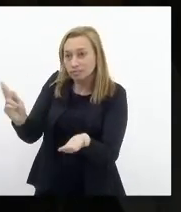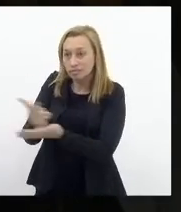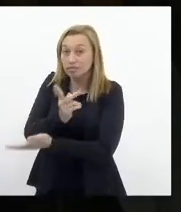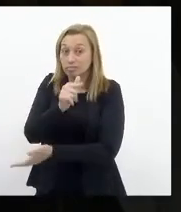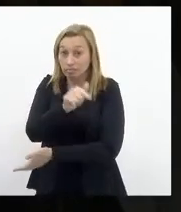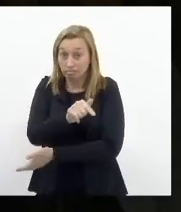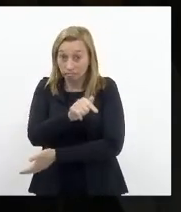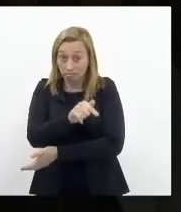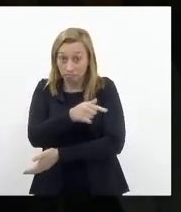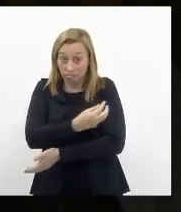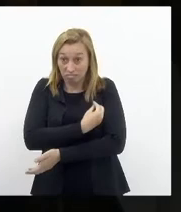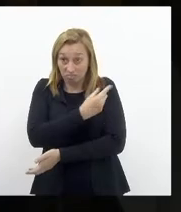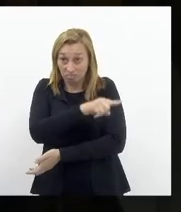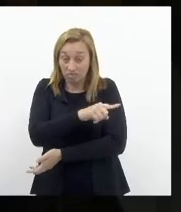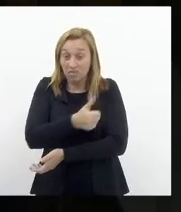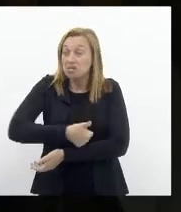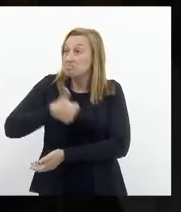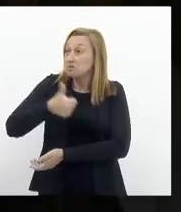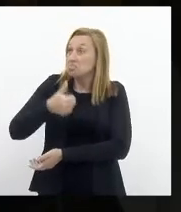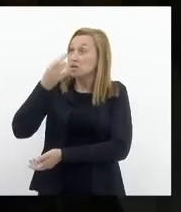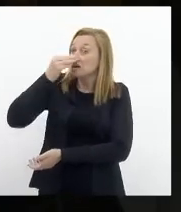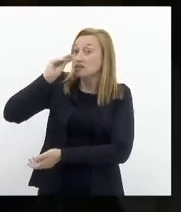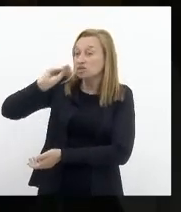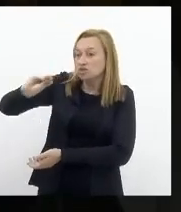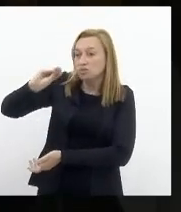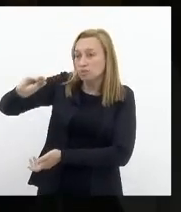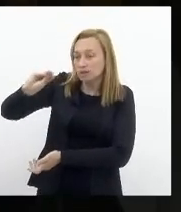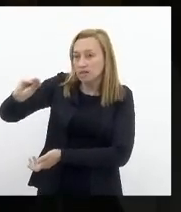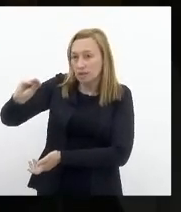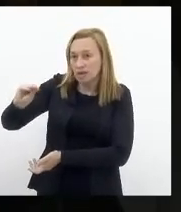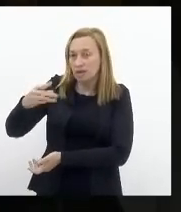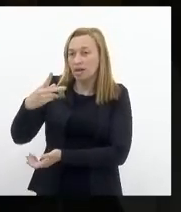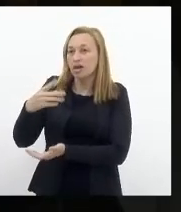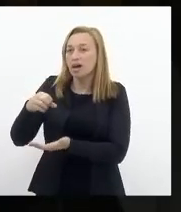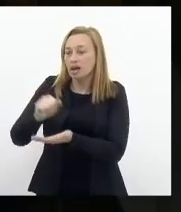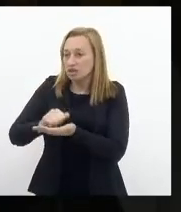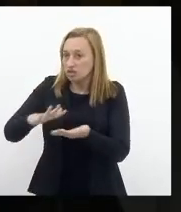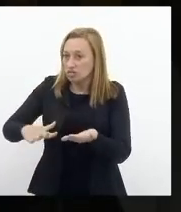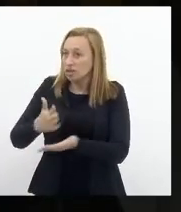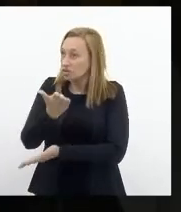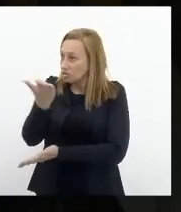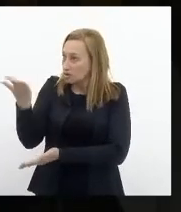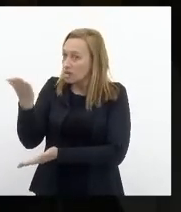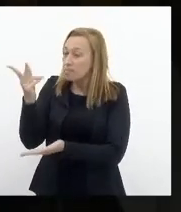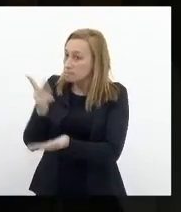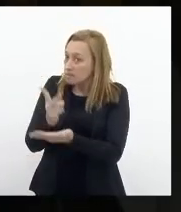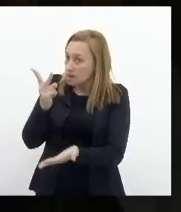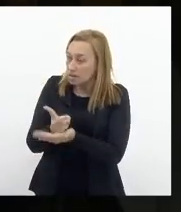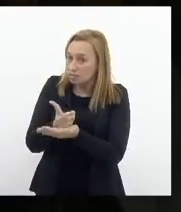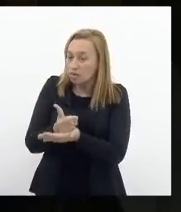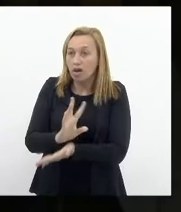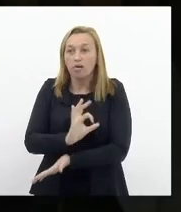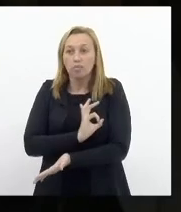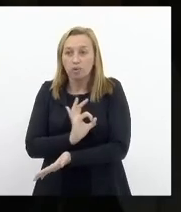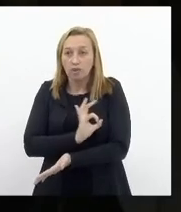estavam foram os primeiros a satanizar a atividade dos senhores e das senhoras, mesmo a Polícia Civil tendo perdido